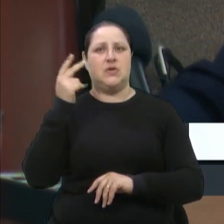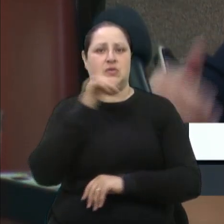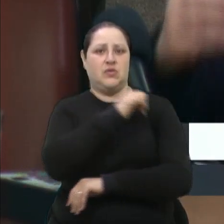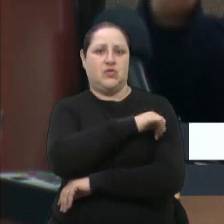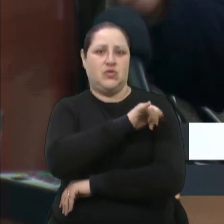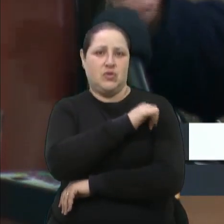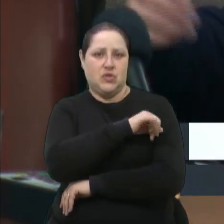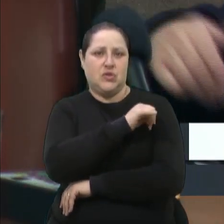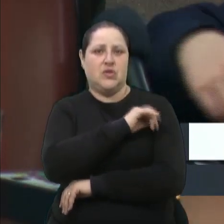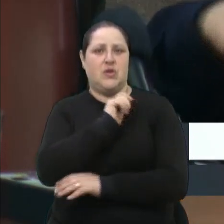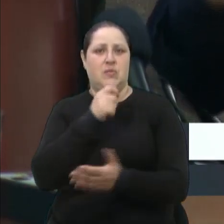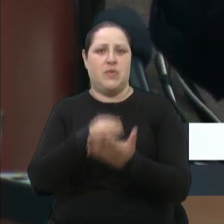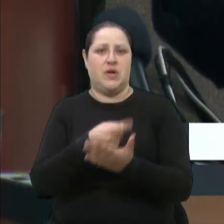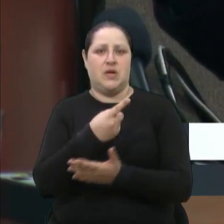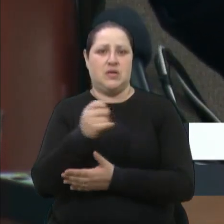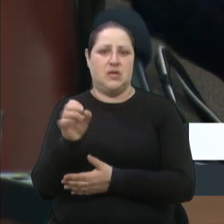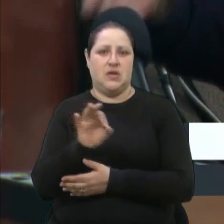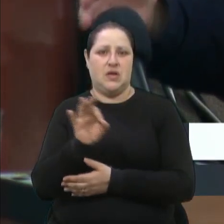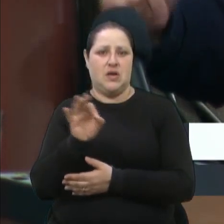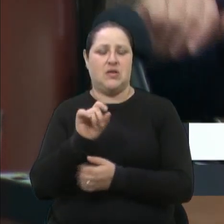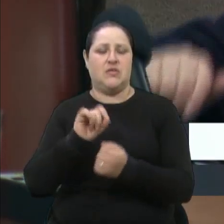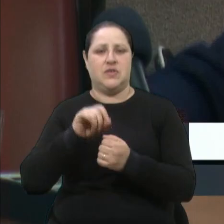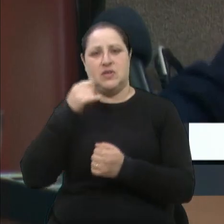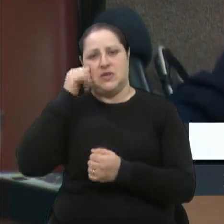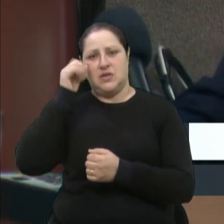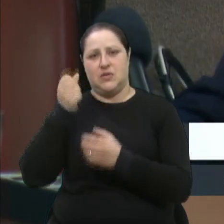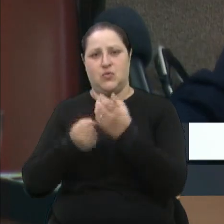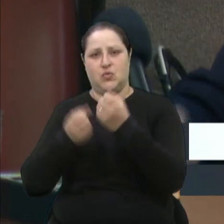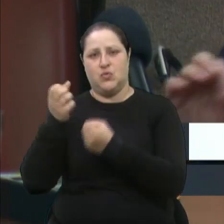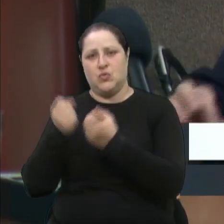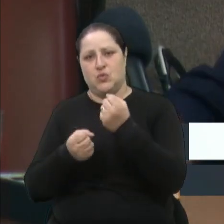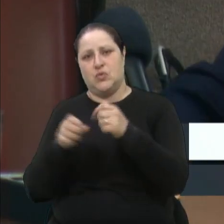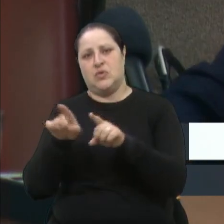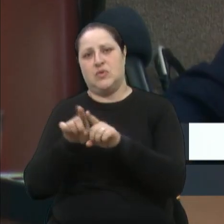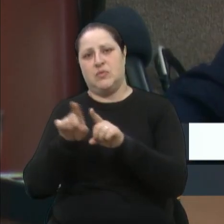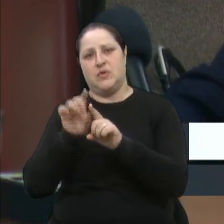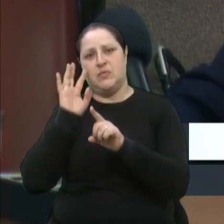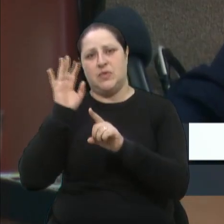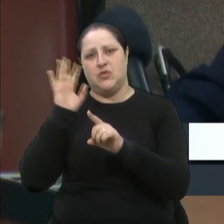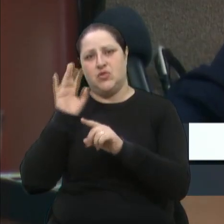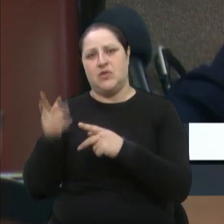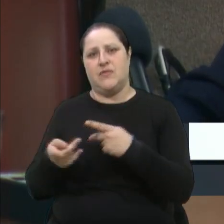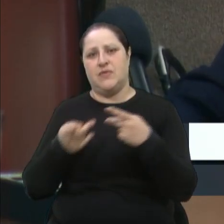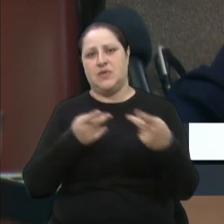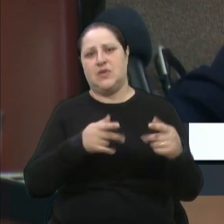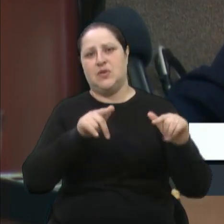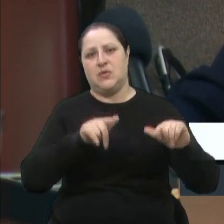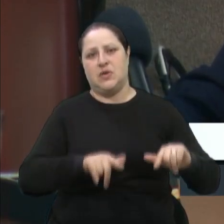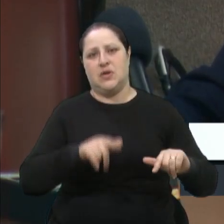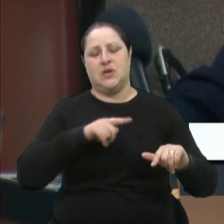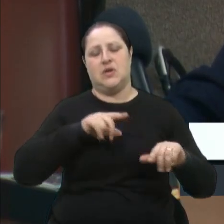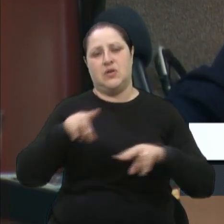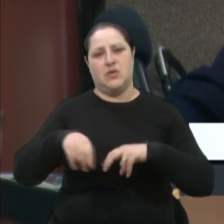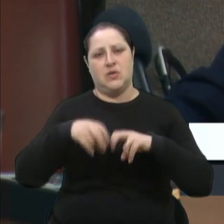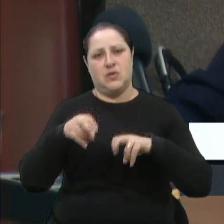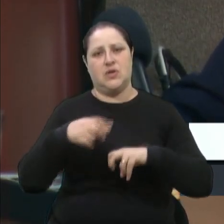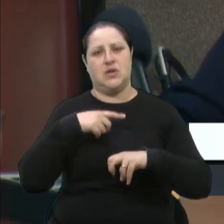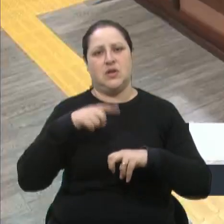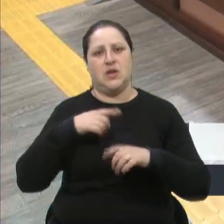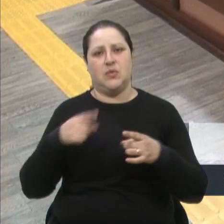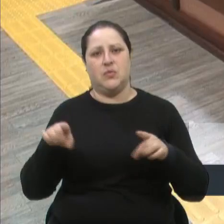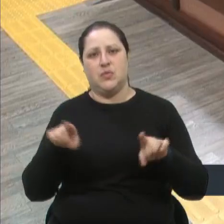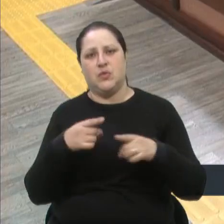Imagina conhecer uma colônia, já com uma música temática. Parabéns, conte comigo para esse projeto aí, que puder contribuir.